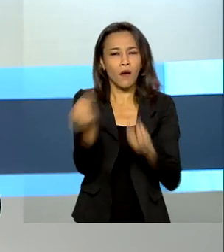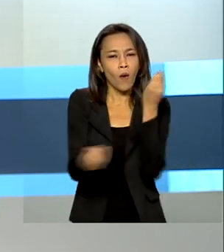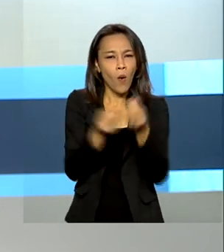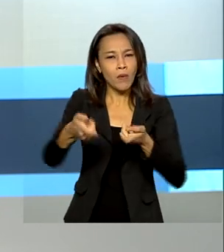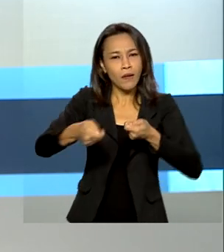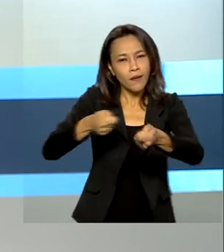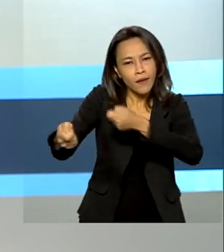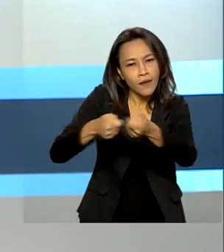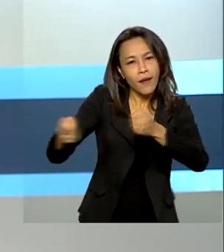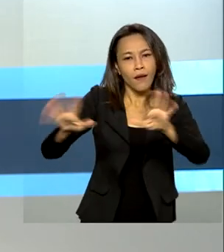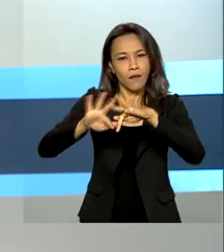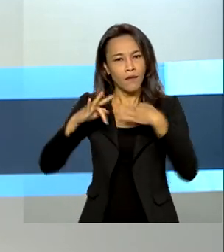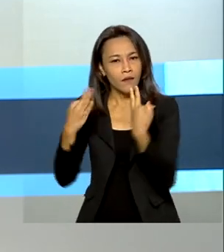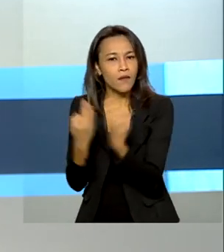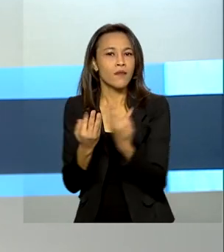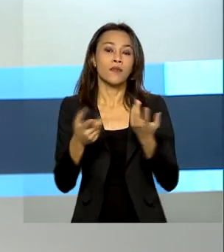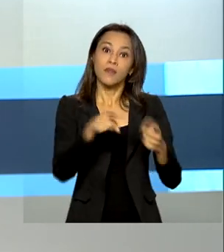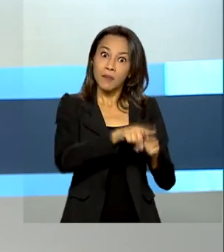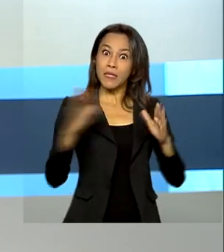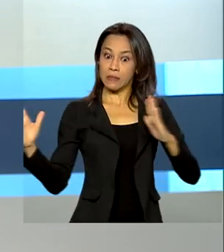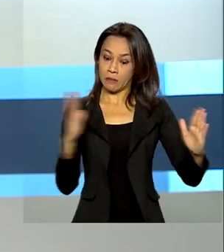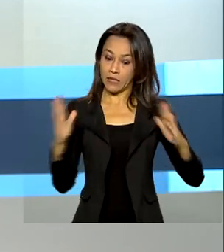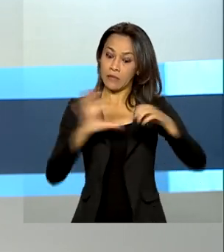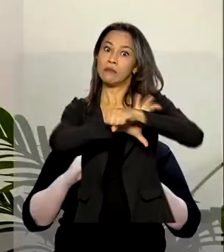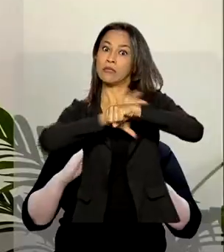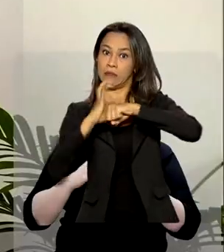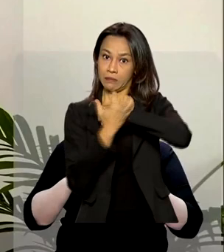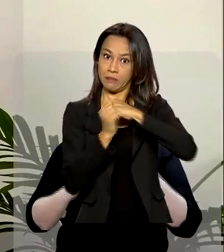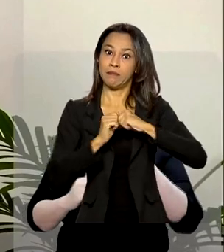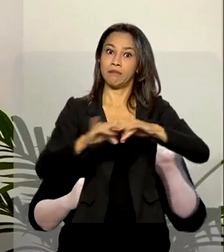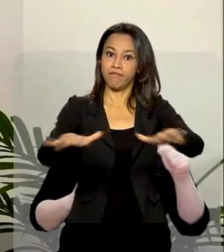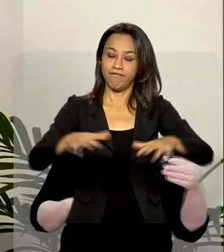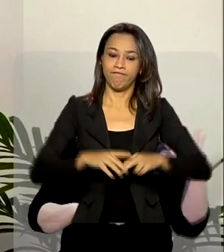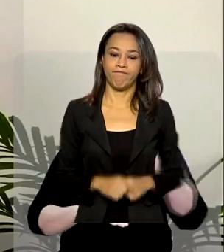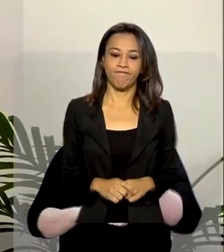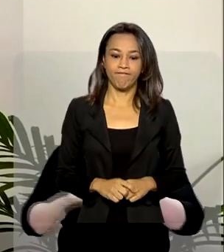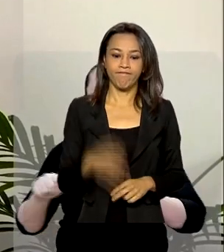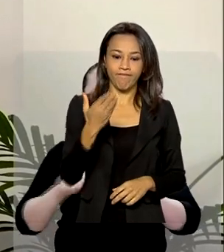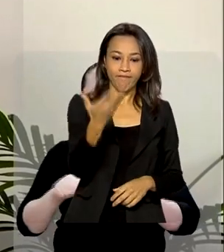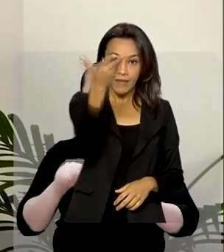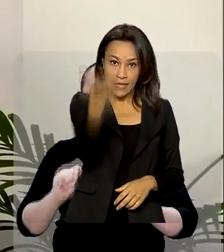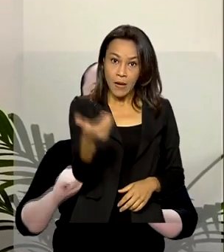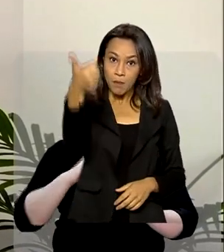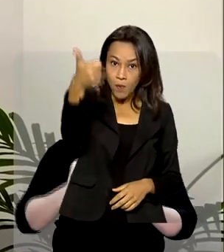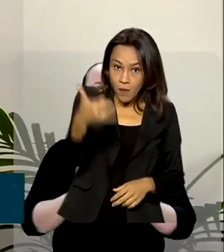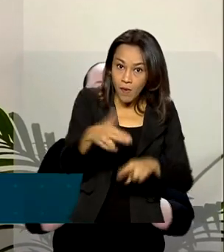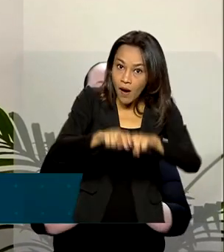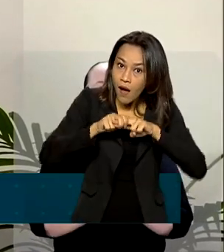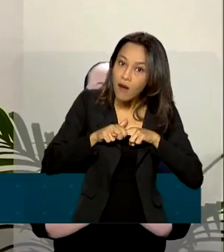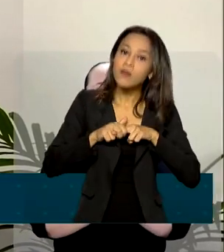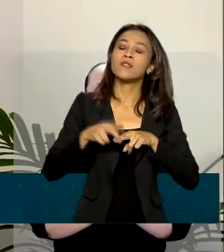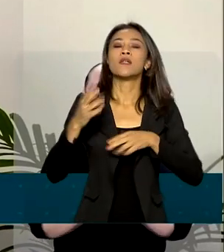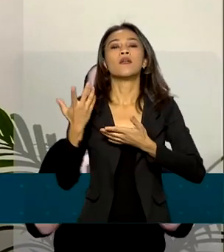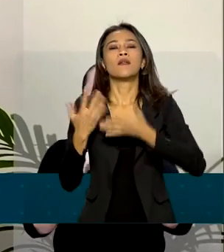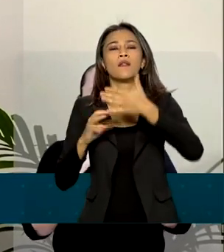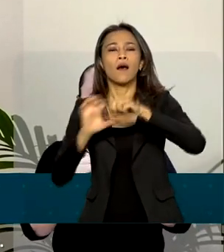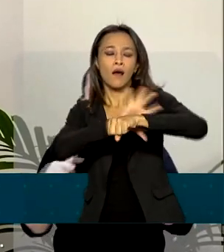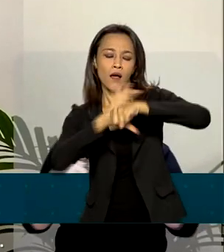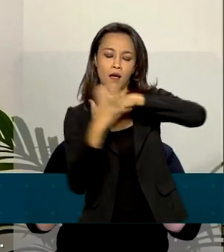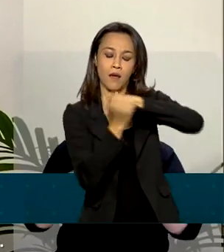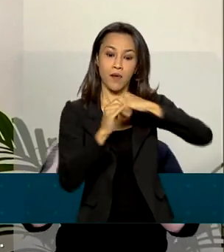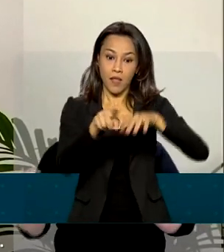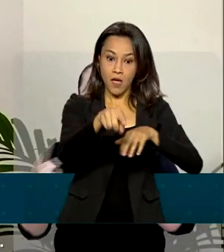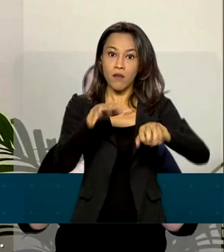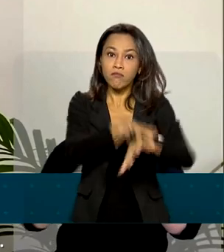e a família dos colaboradores durante a pandemia. Por causa da pandemia, esta empresa resolveu adotar o home